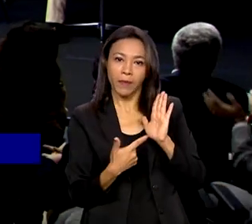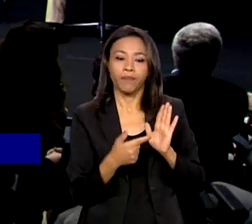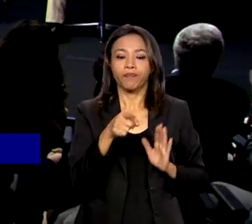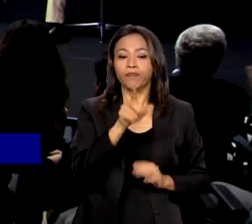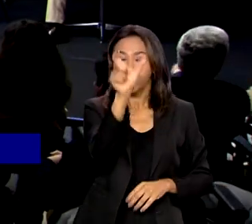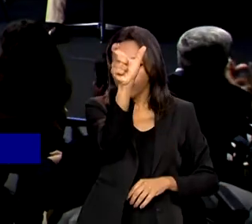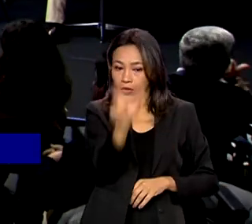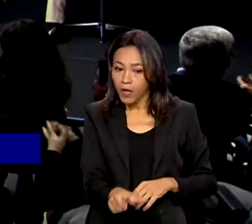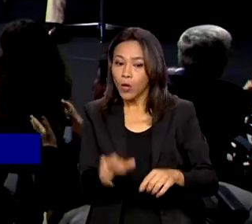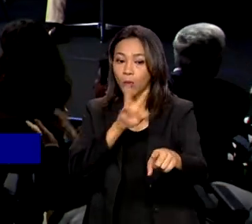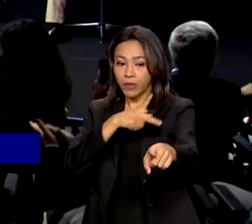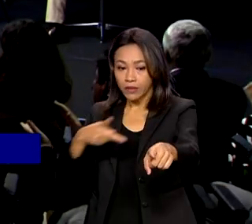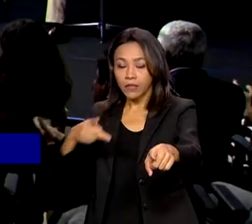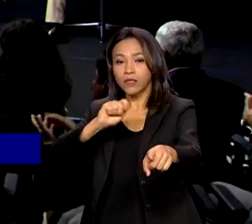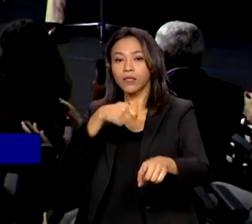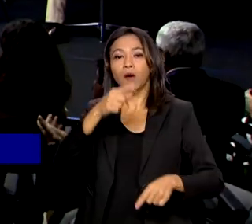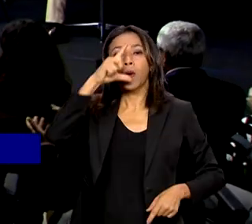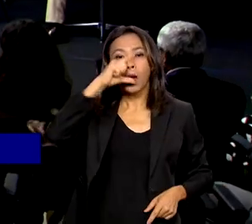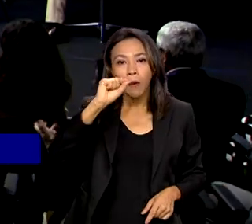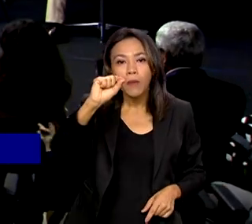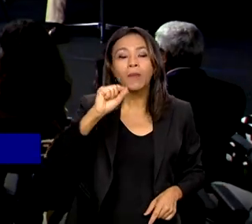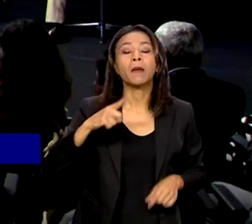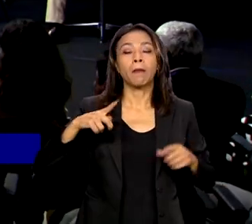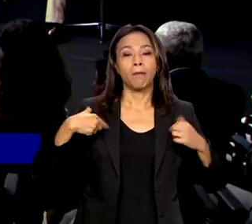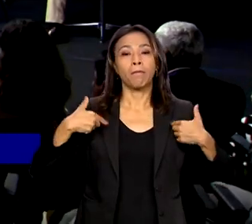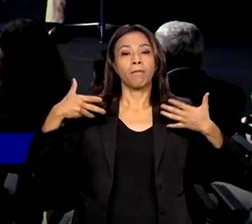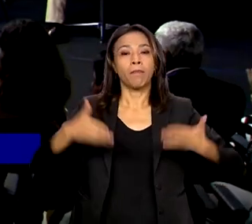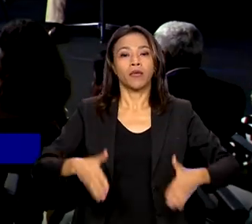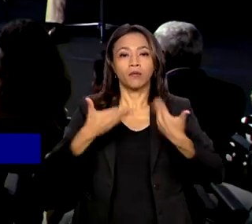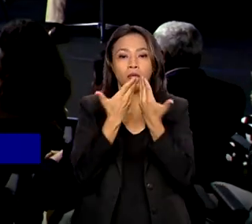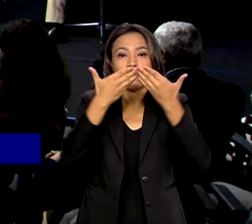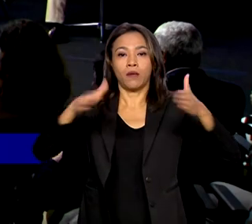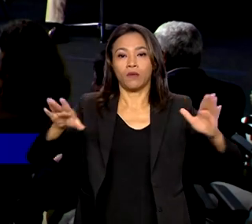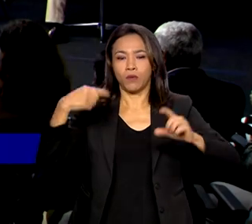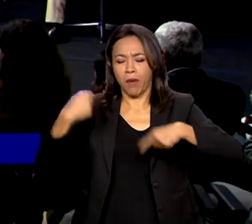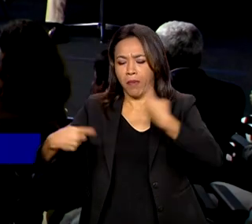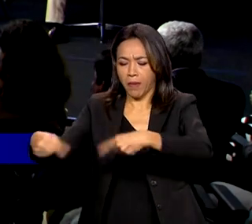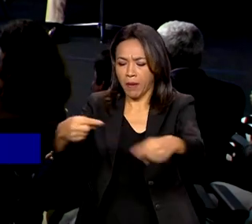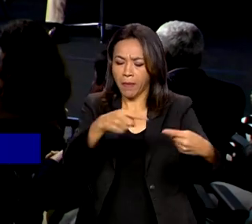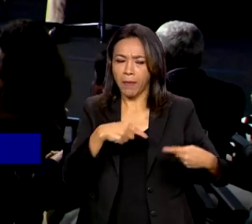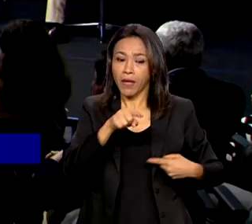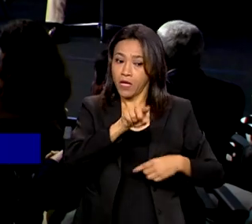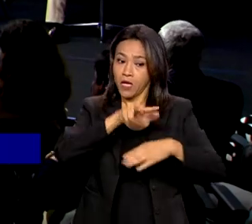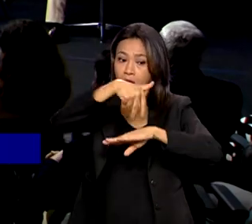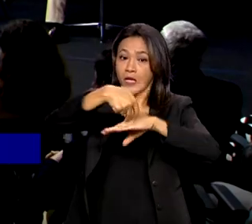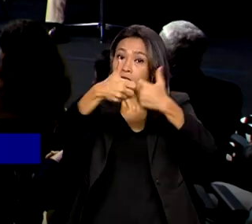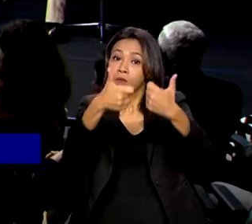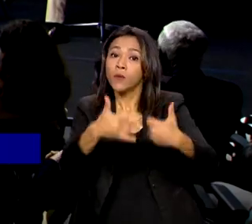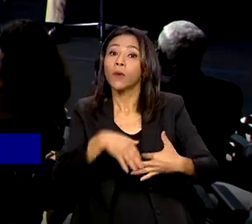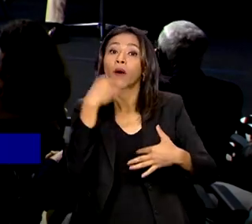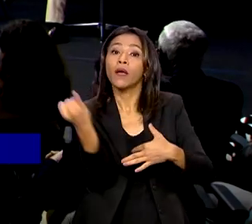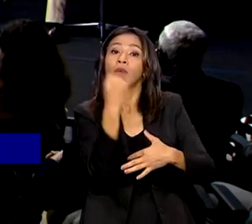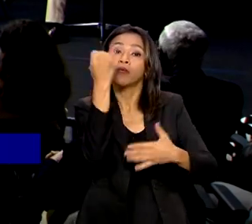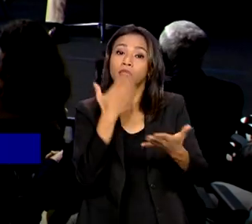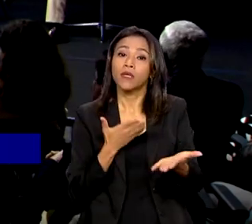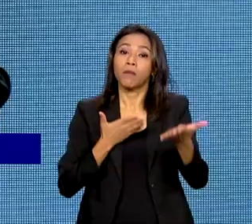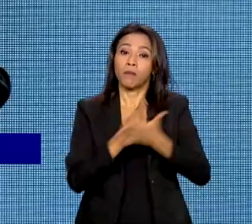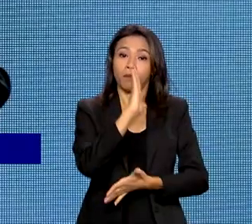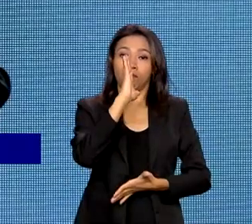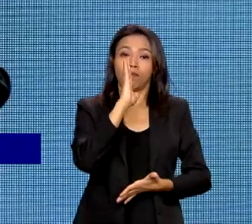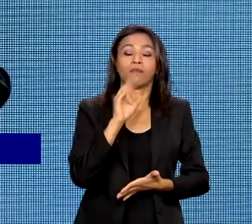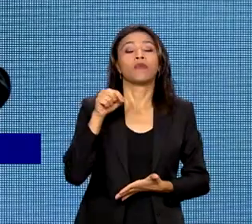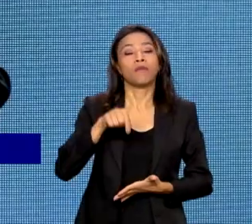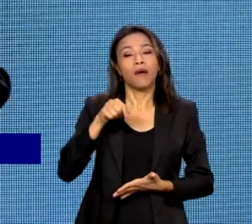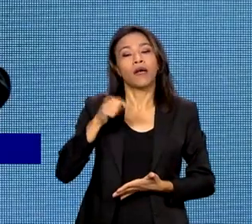exercício, Geraldo Alckmin, participou da abertura do debate e reforçou a importância da aprovação da reforma tributária